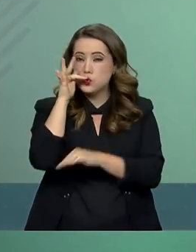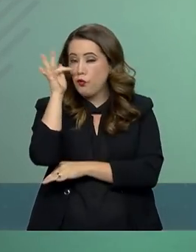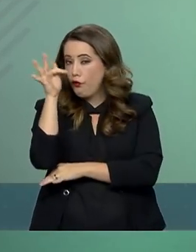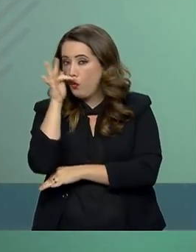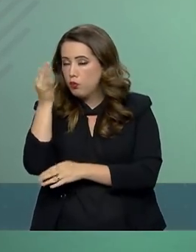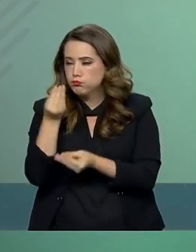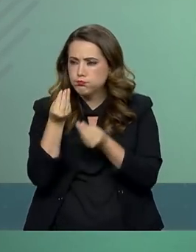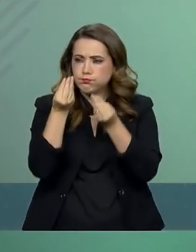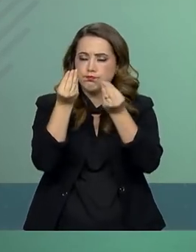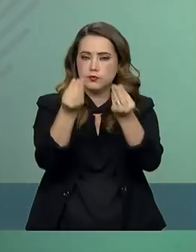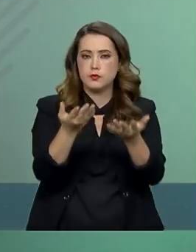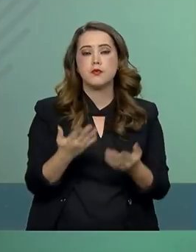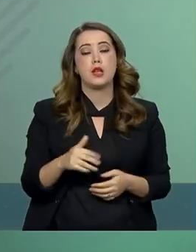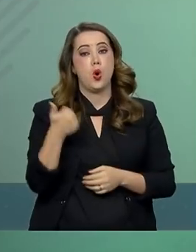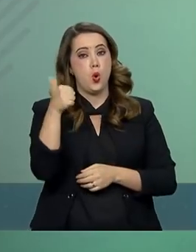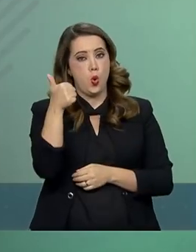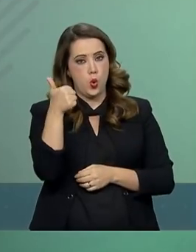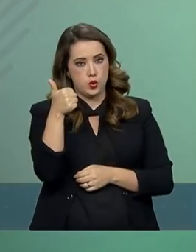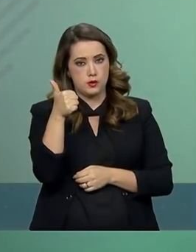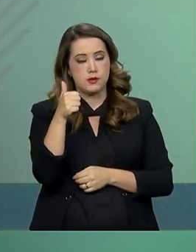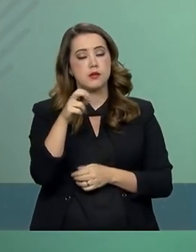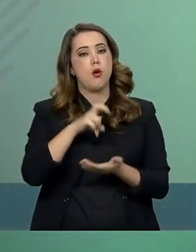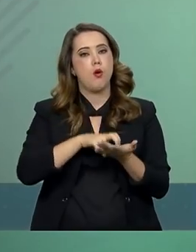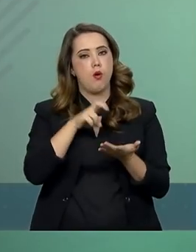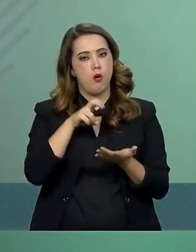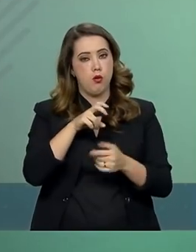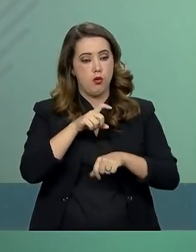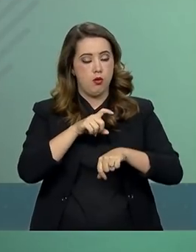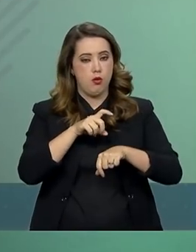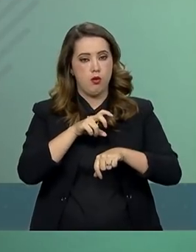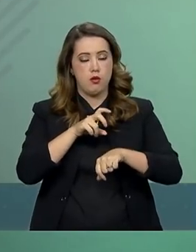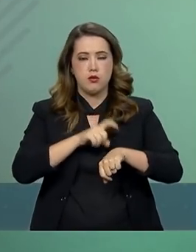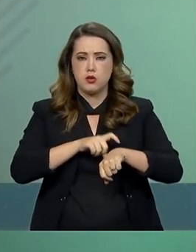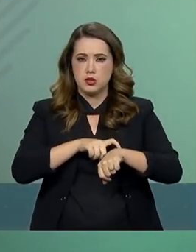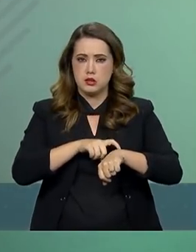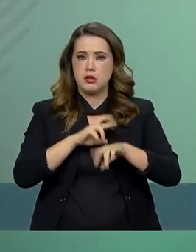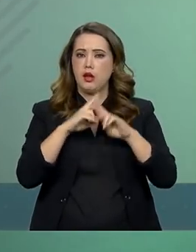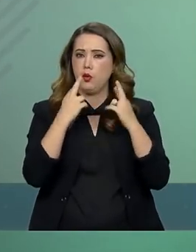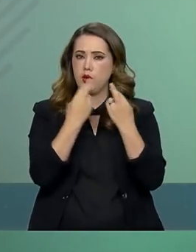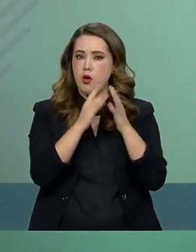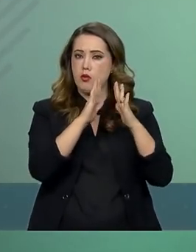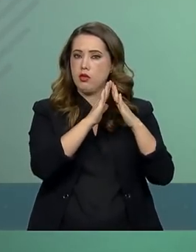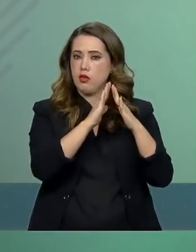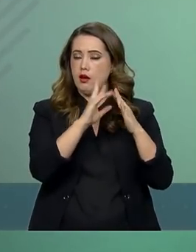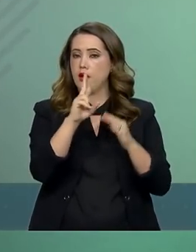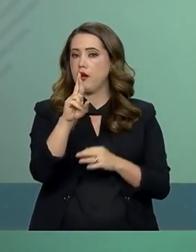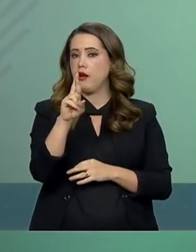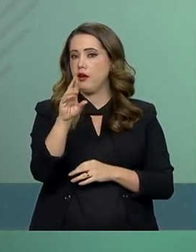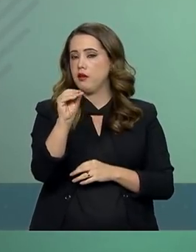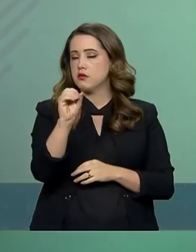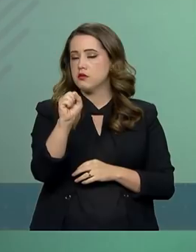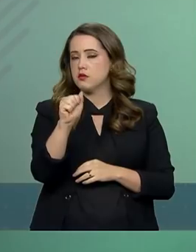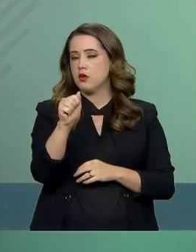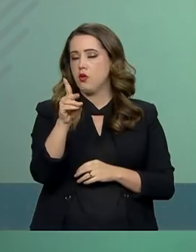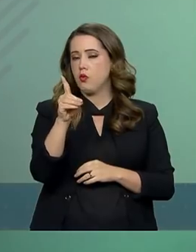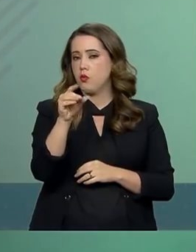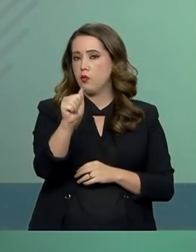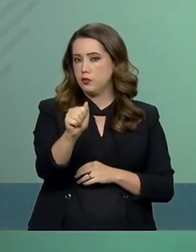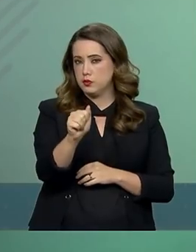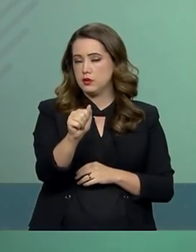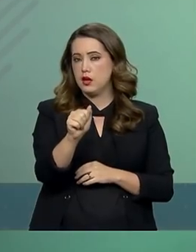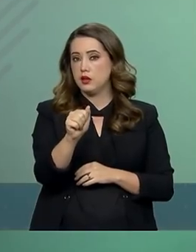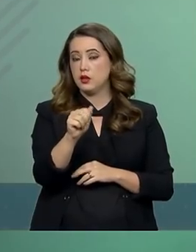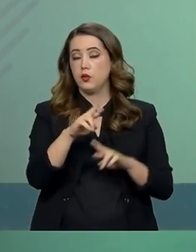previsão de chegada à Casa Rosada para uma reunião privada com o senhor presidente da República da